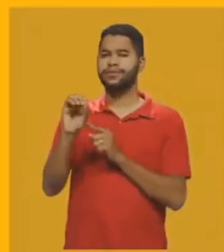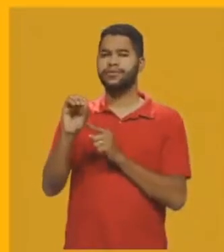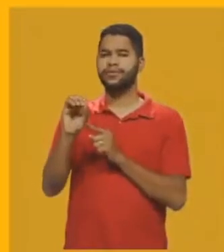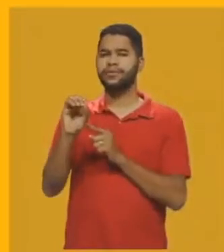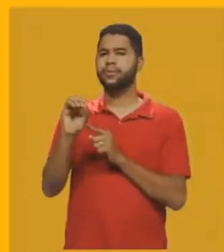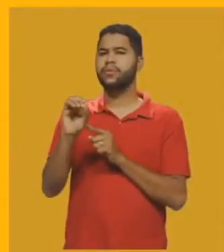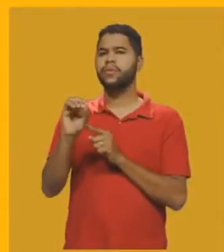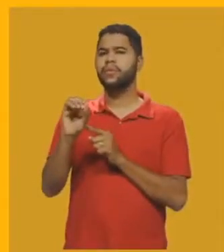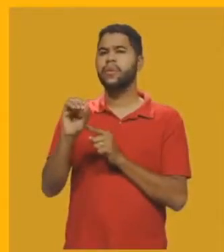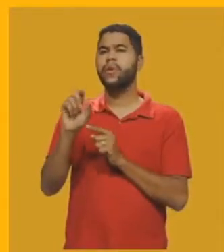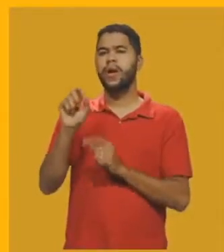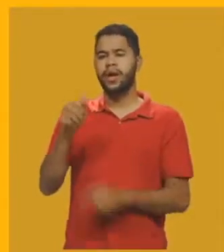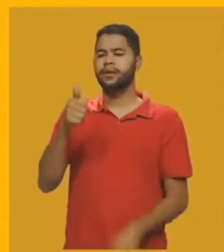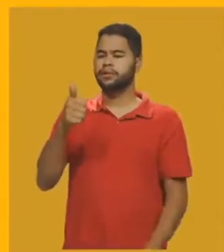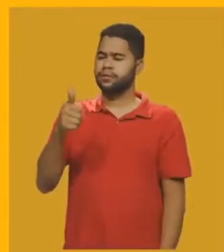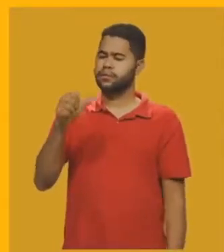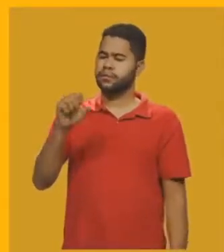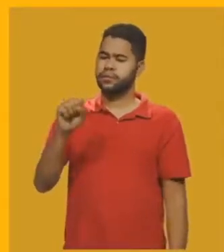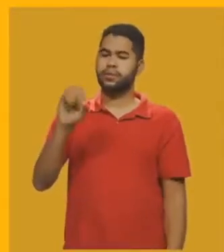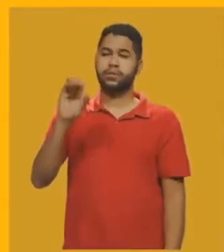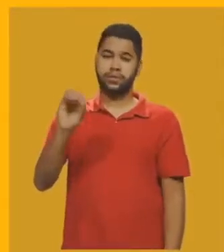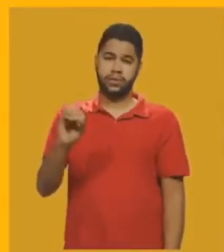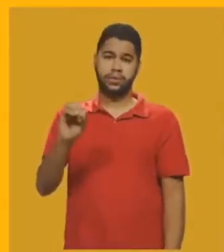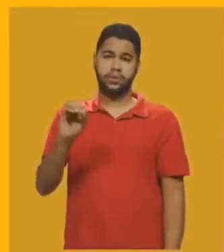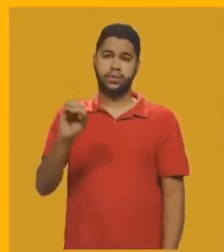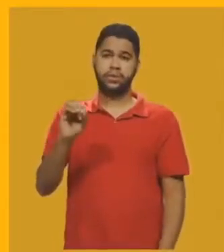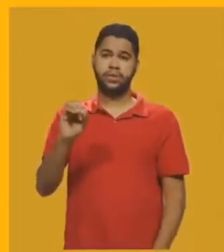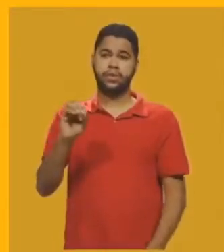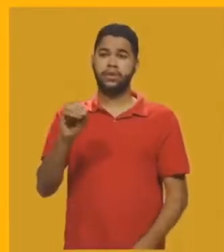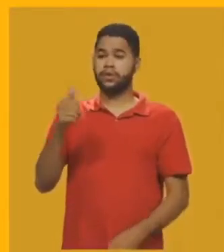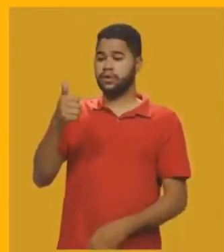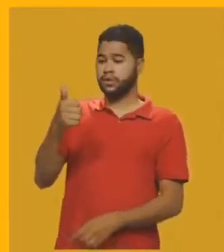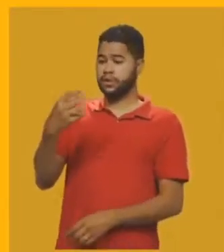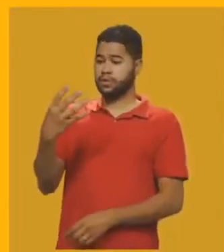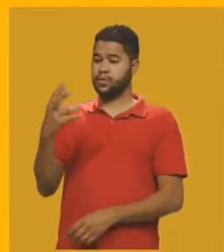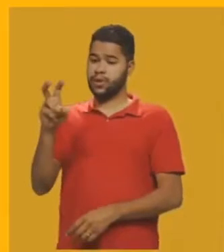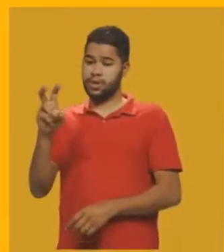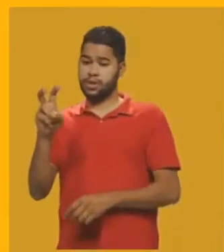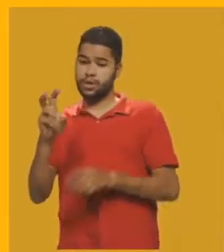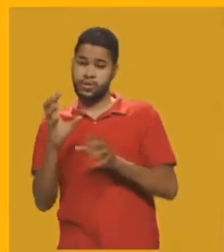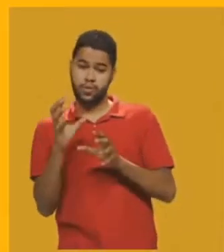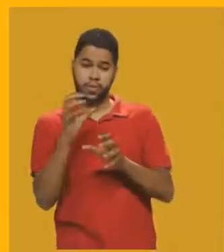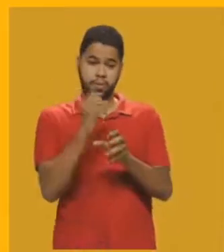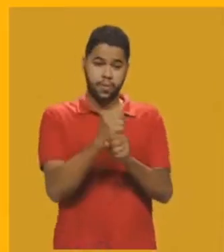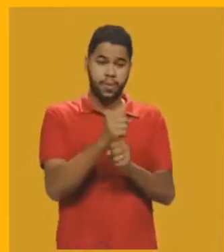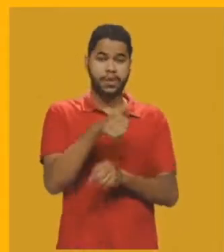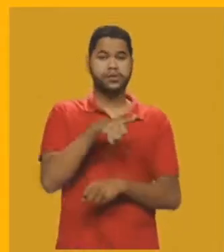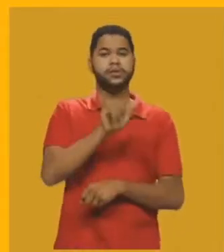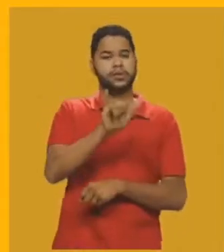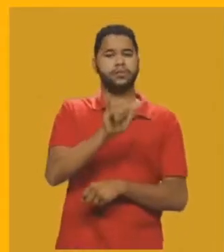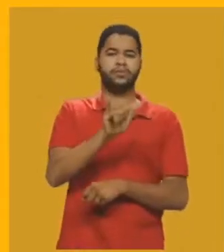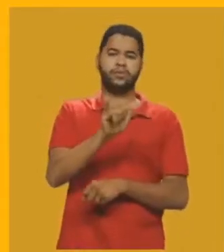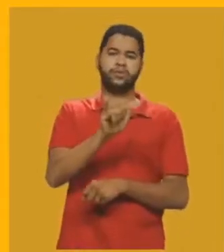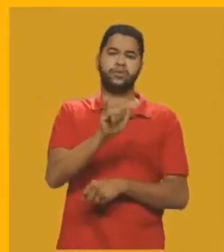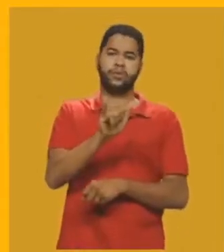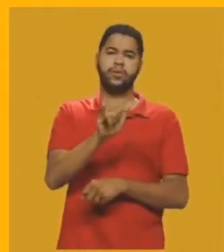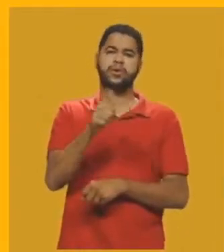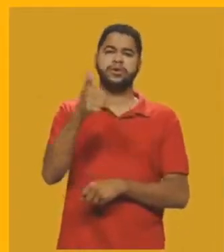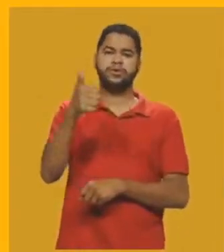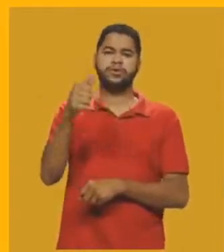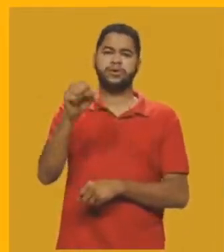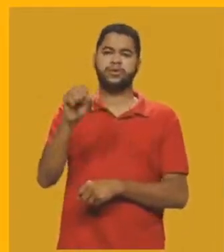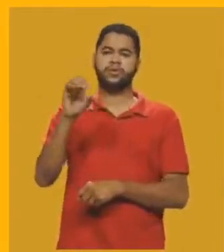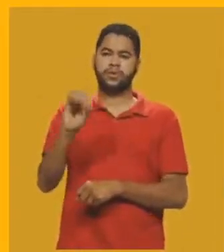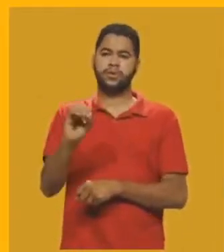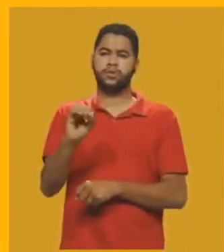mede 180 graus. Então, se eu somar esse ângulo externo com Y, eu tenho 180